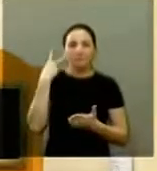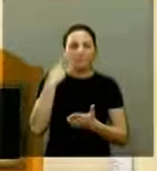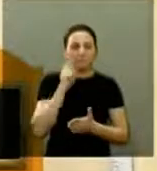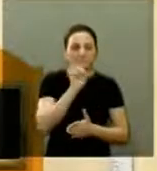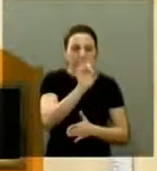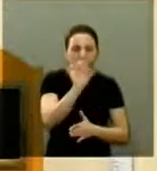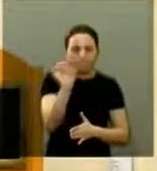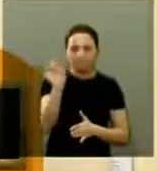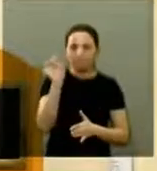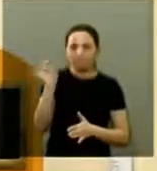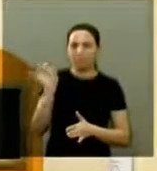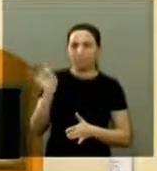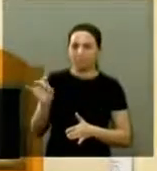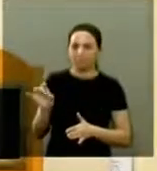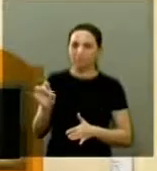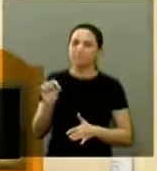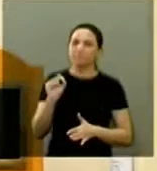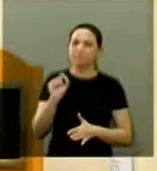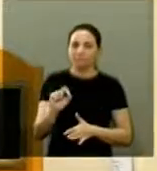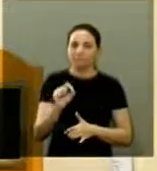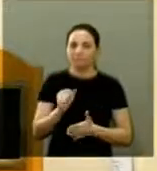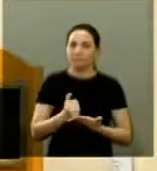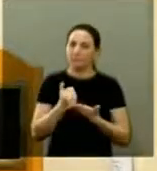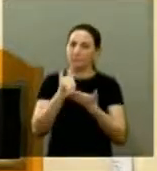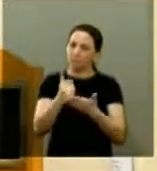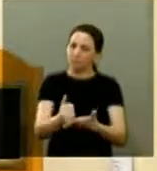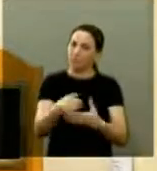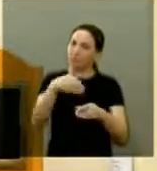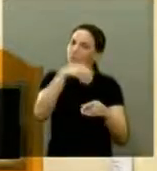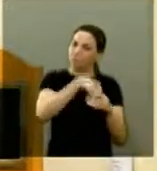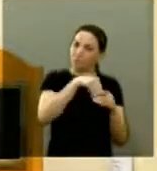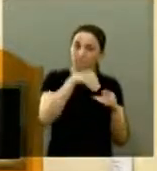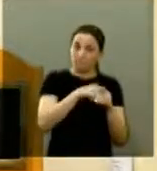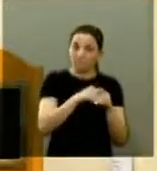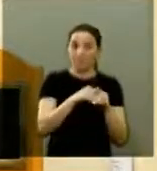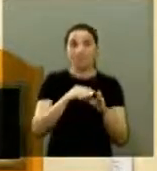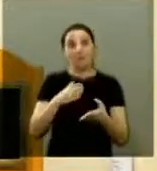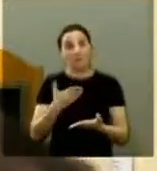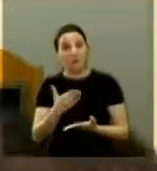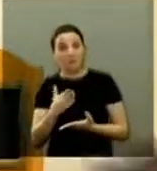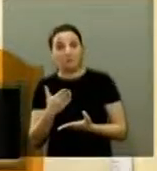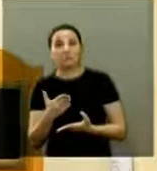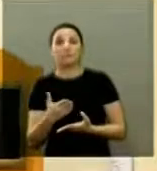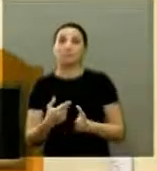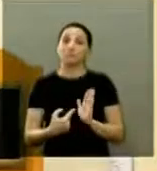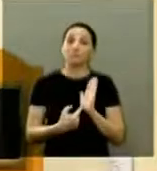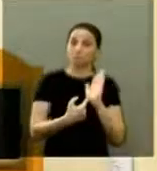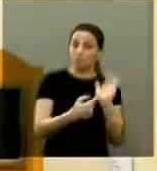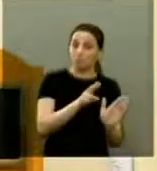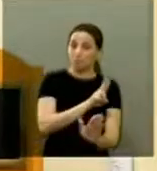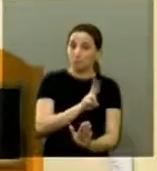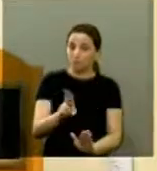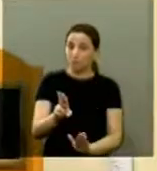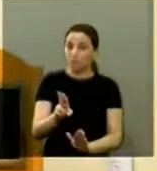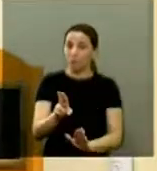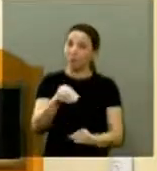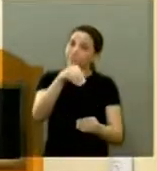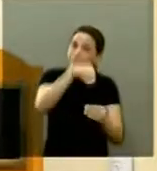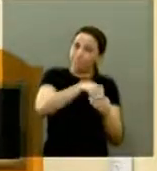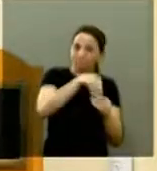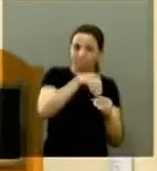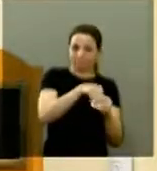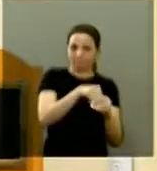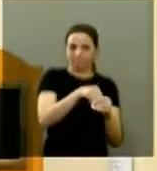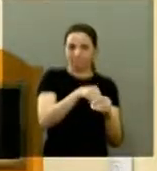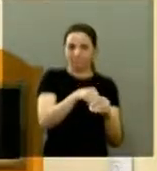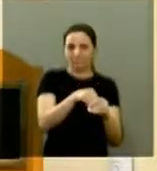que, mesmo apoiando outras candidaturas, às vezes indicou o meu nome para o pleito. Eu